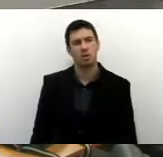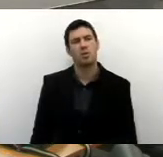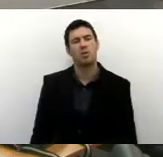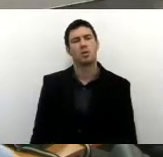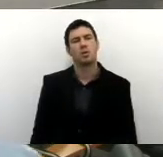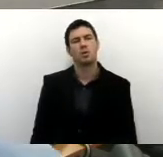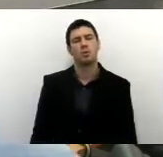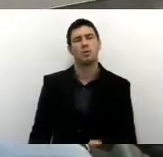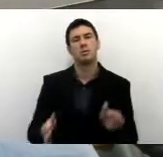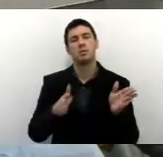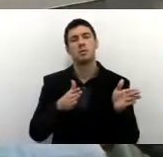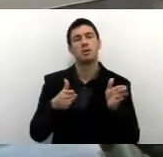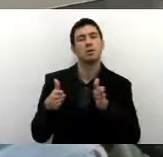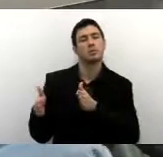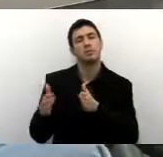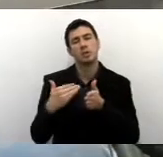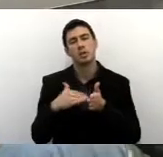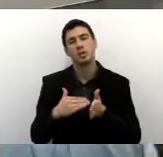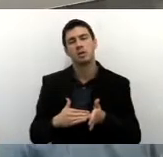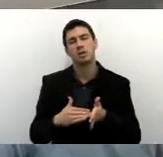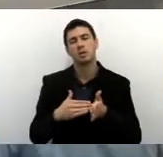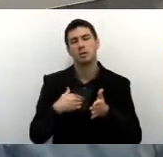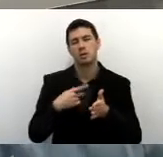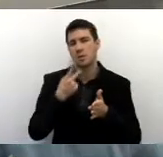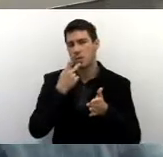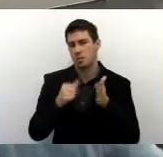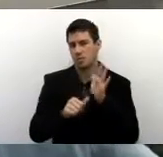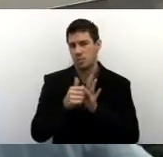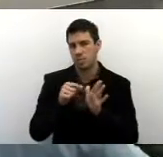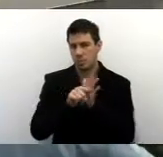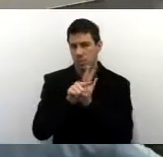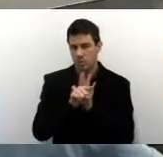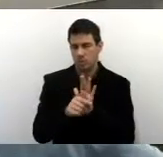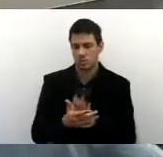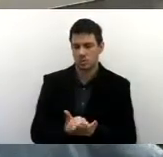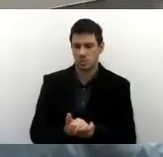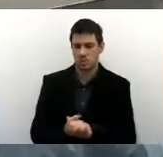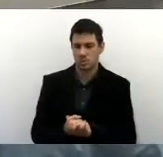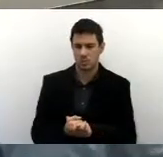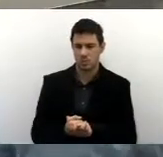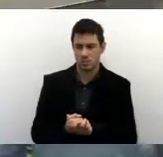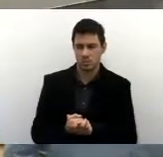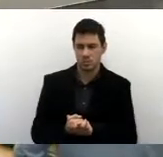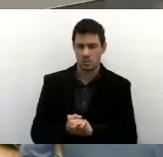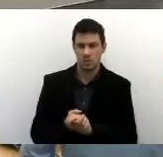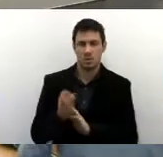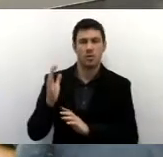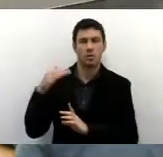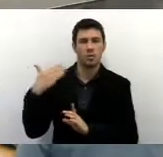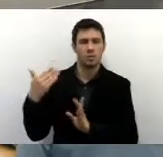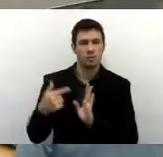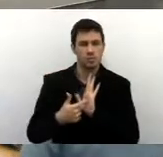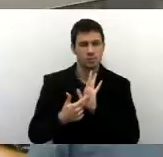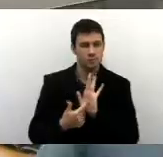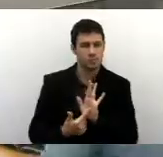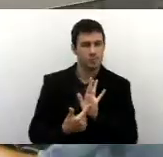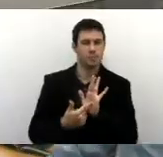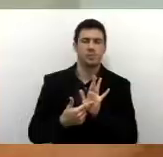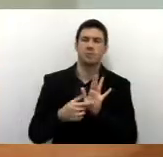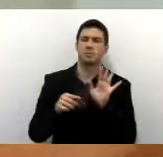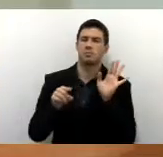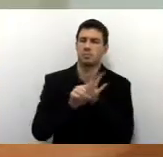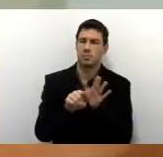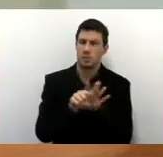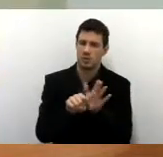Na questão de ordem, o secretário foi o primeiro a fazer a pergunta e quando eu ilustrei, fiz uma ilustração na minha pergunta, eu